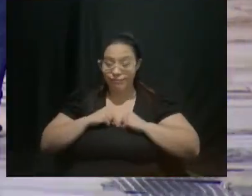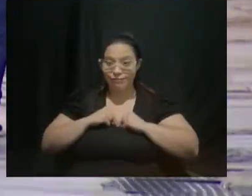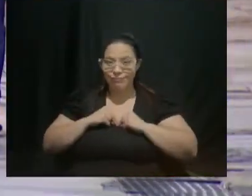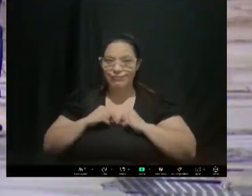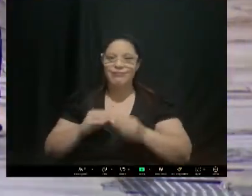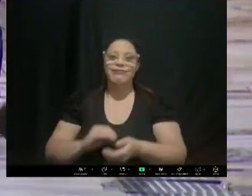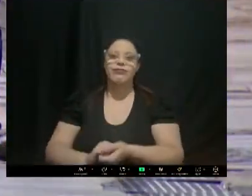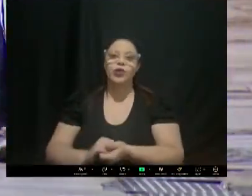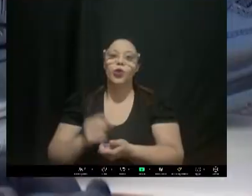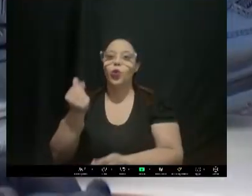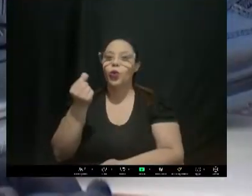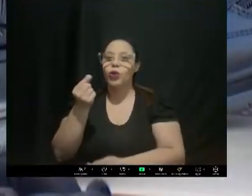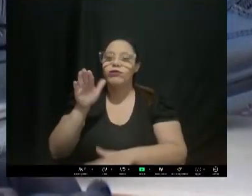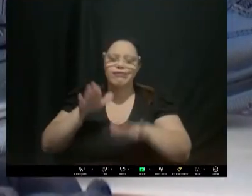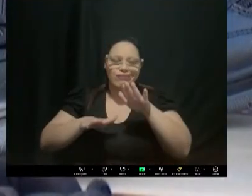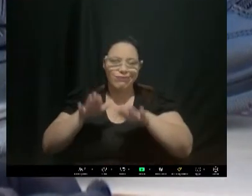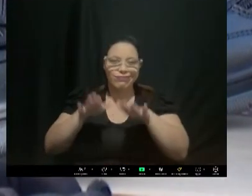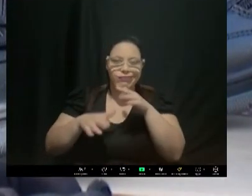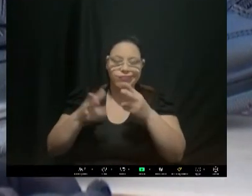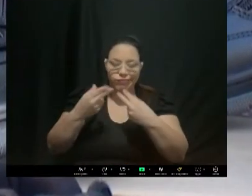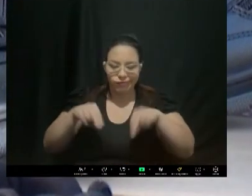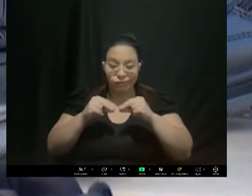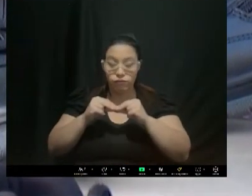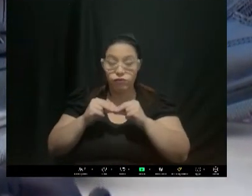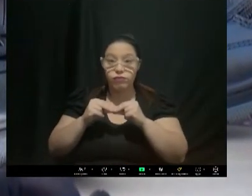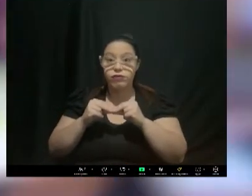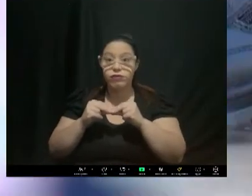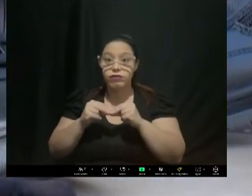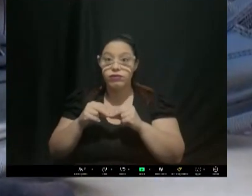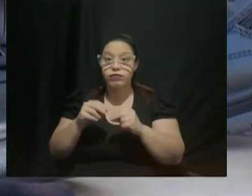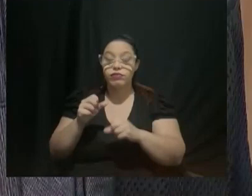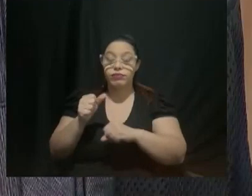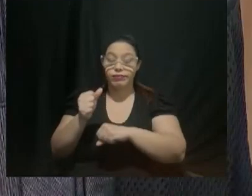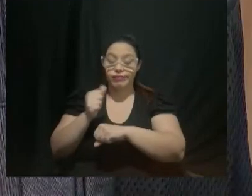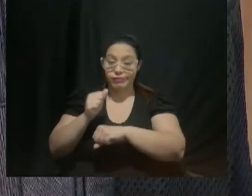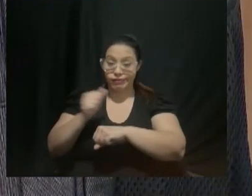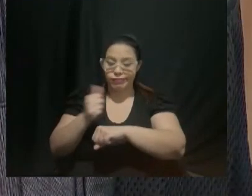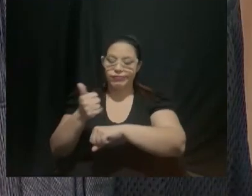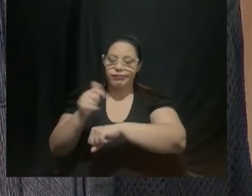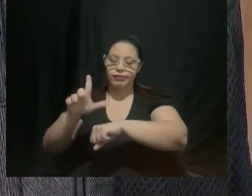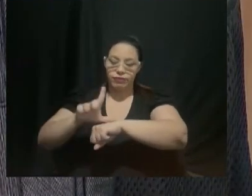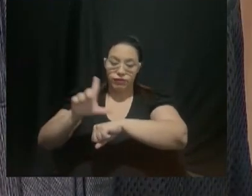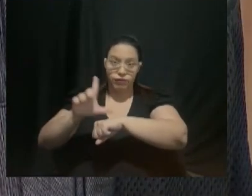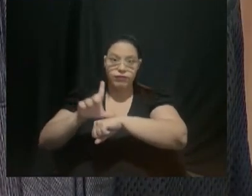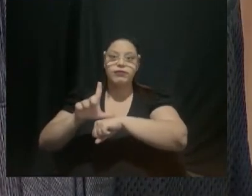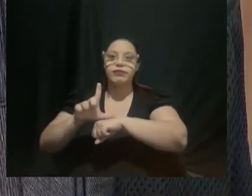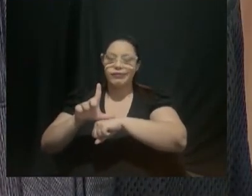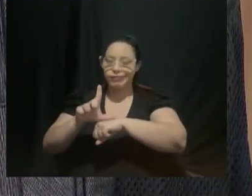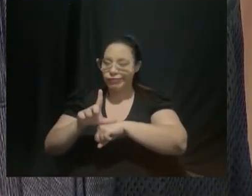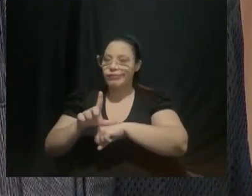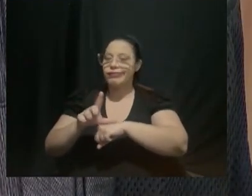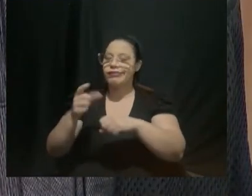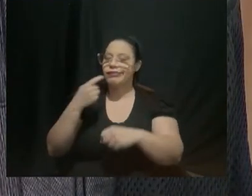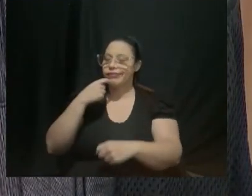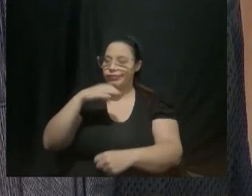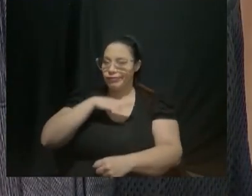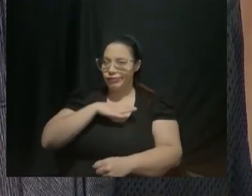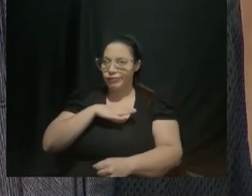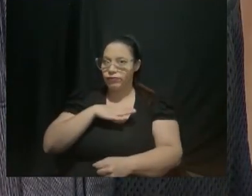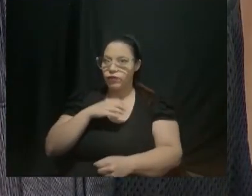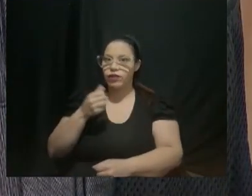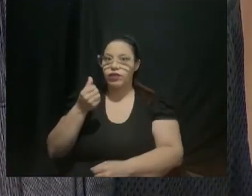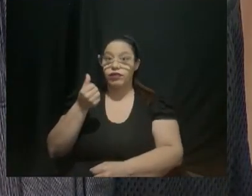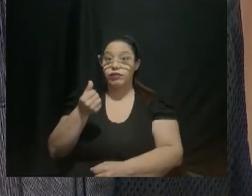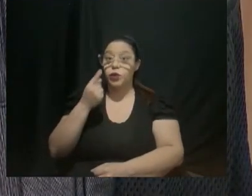médio do presente foi estimado pela SIC a Associação Comercial e Industrial de Campinas em 135 reais